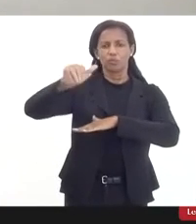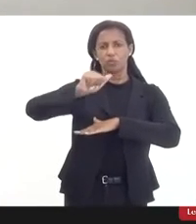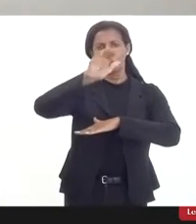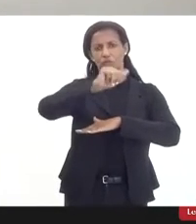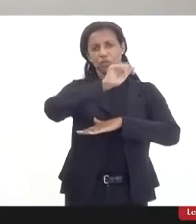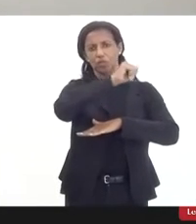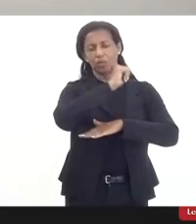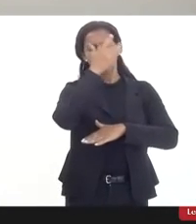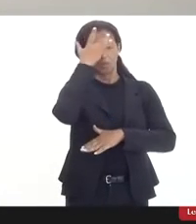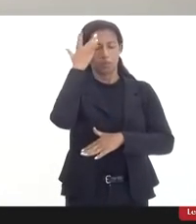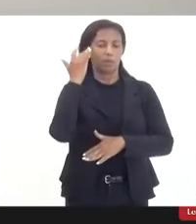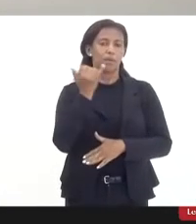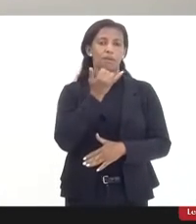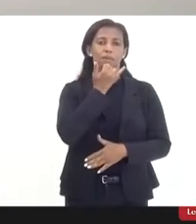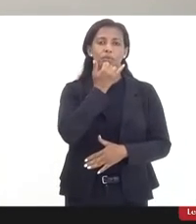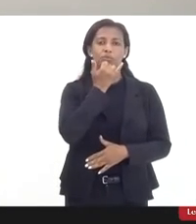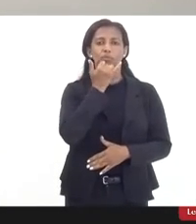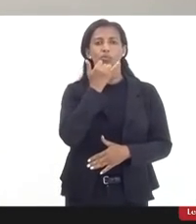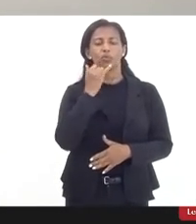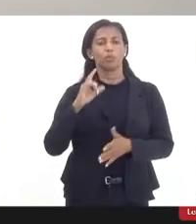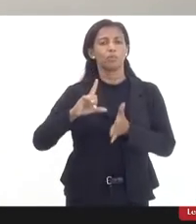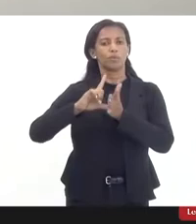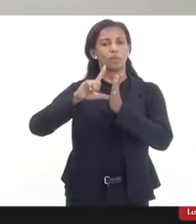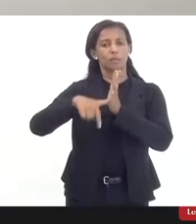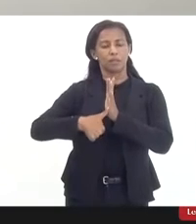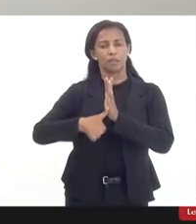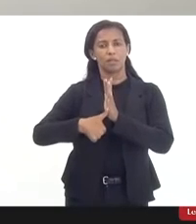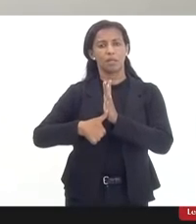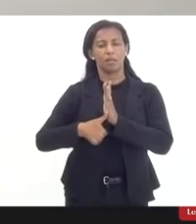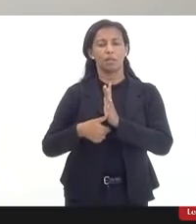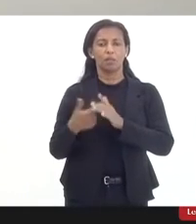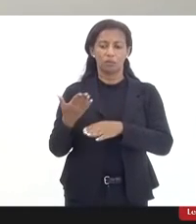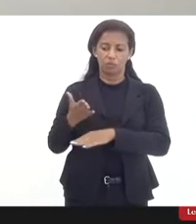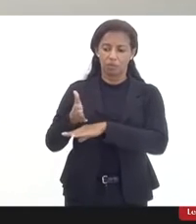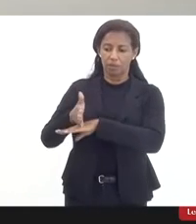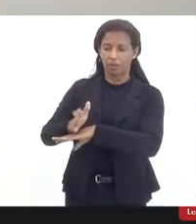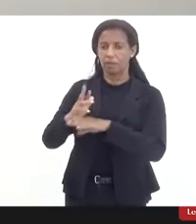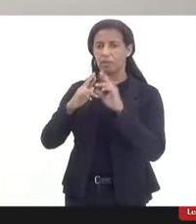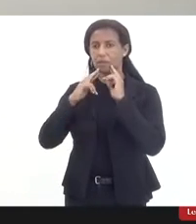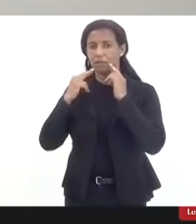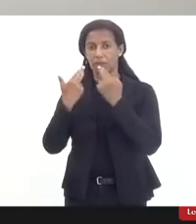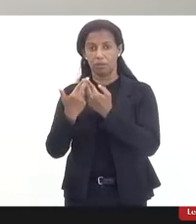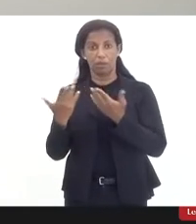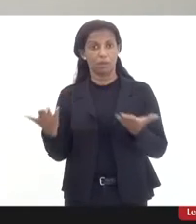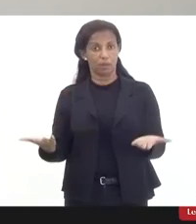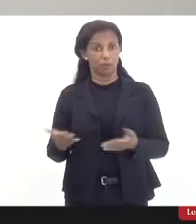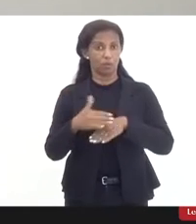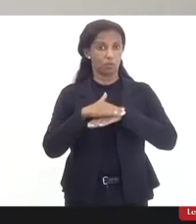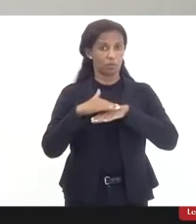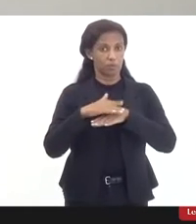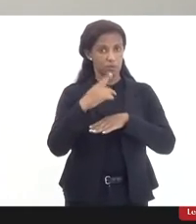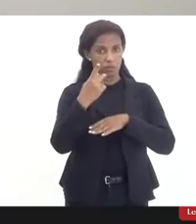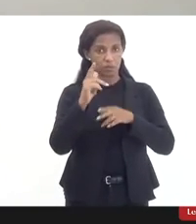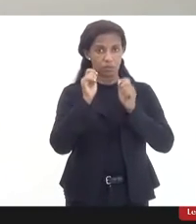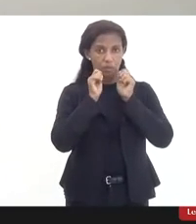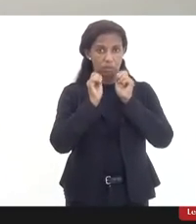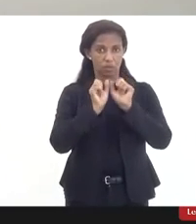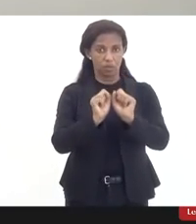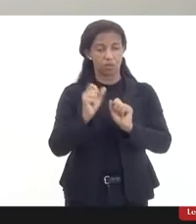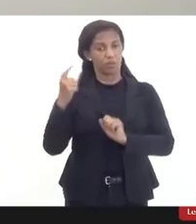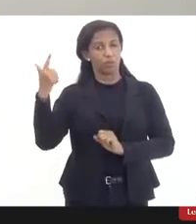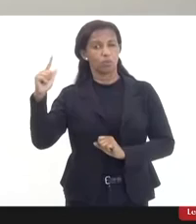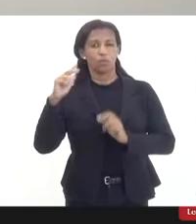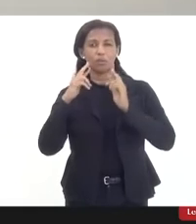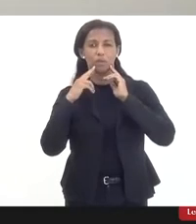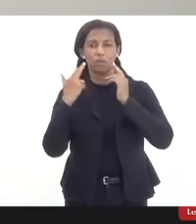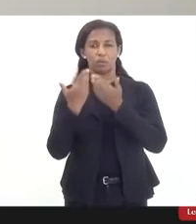e peço desculpas pelo meu atraso ao entrar na reunião, até conversei com a sua assessora que eu estava numa outra